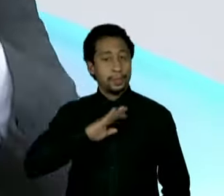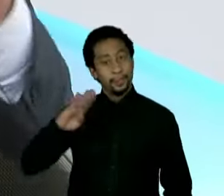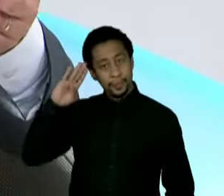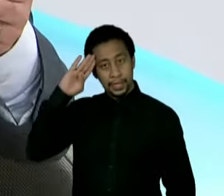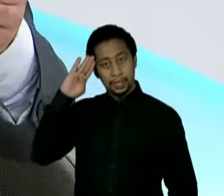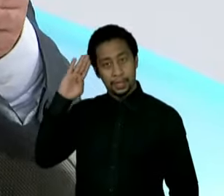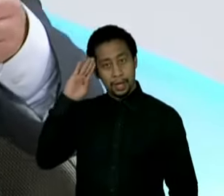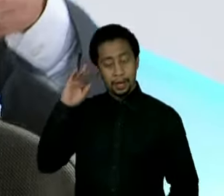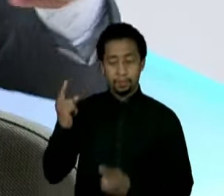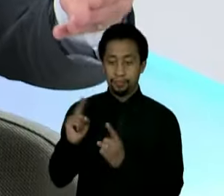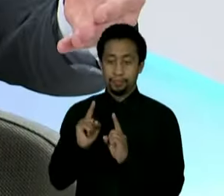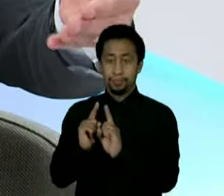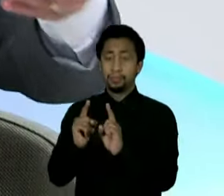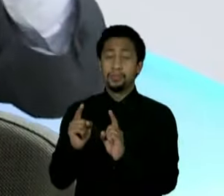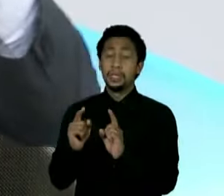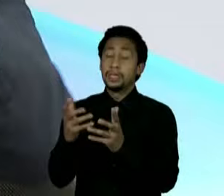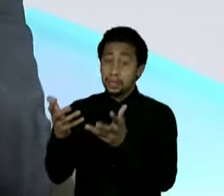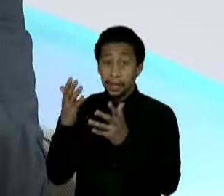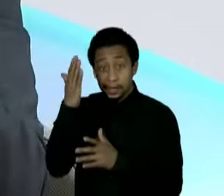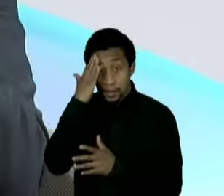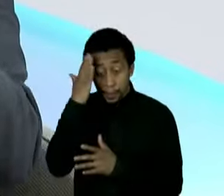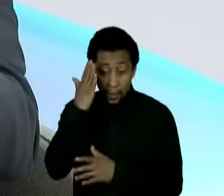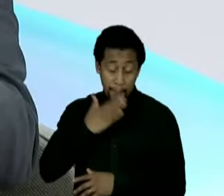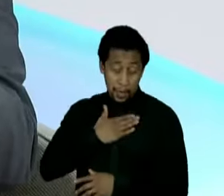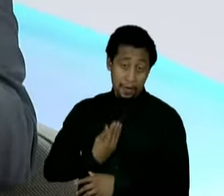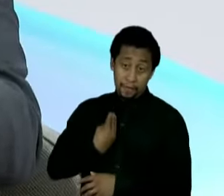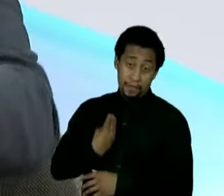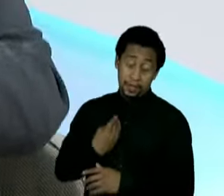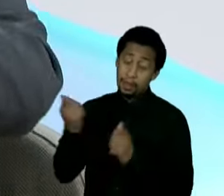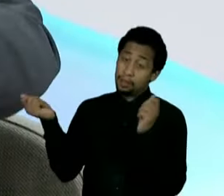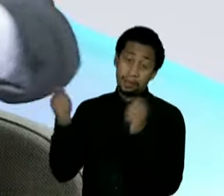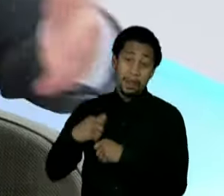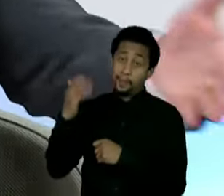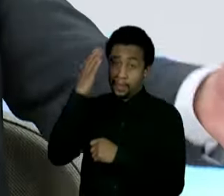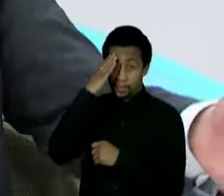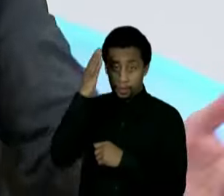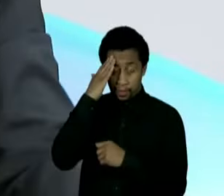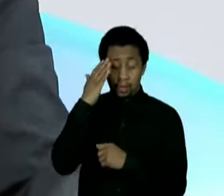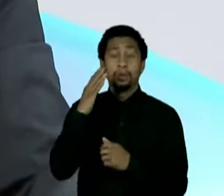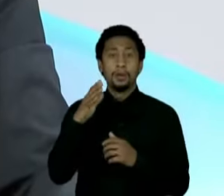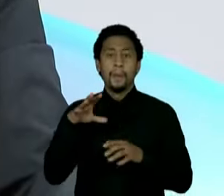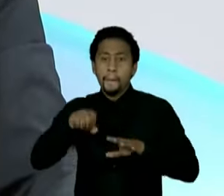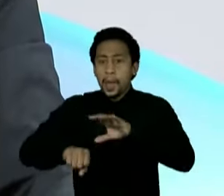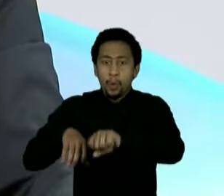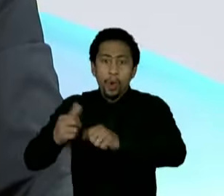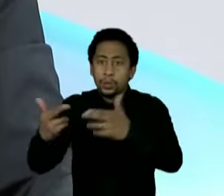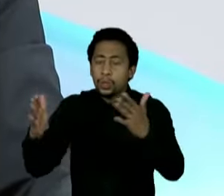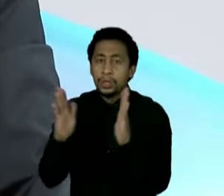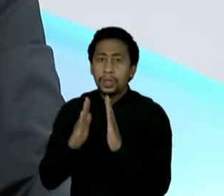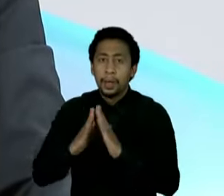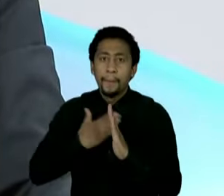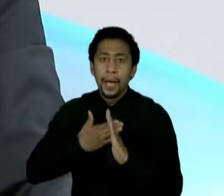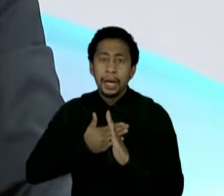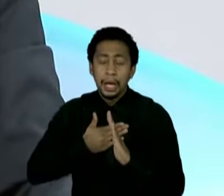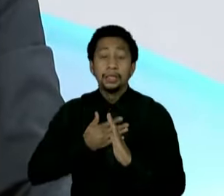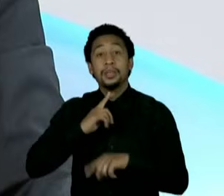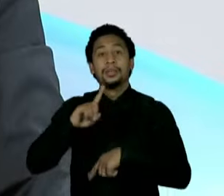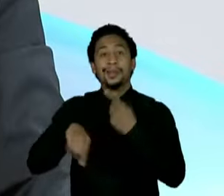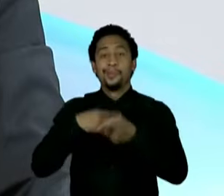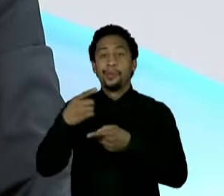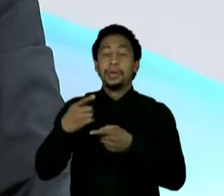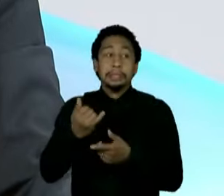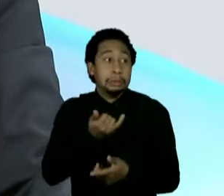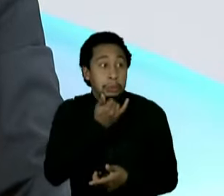E 30 dias depois, o juiz devolveu as coisas que foram apreendidas, as pessoas pediram desculpas. Eu estou, assim,